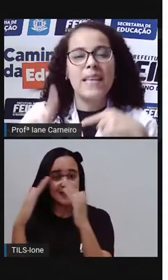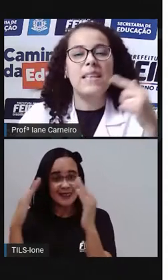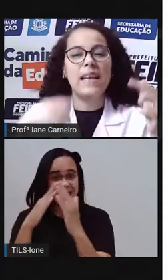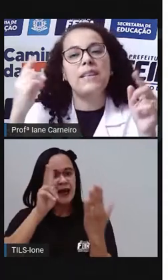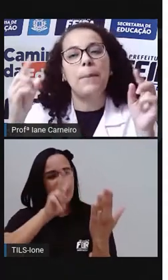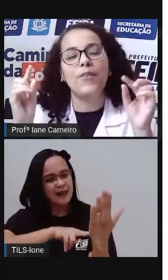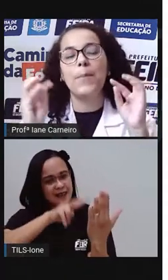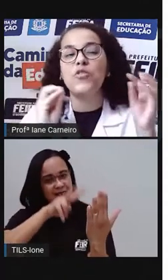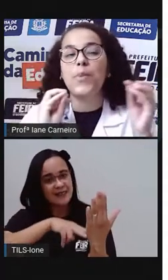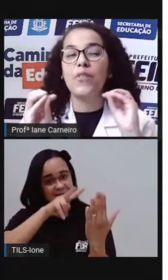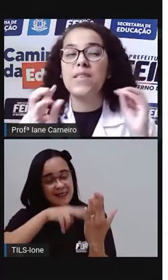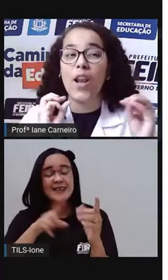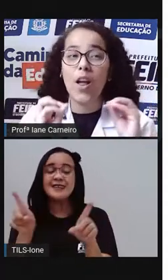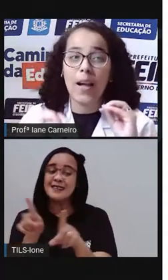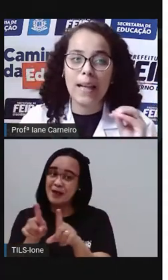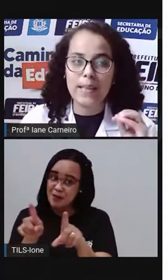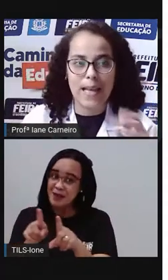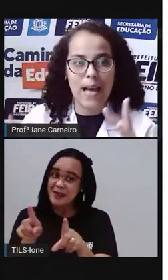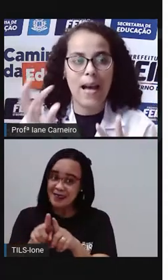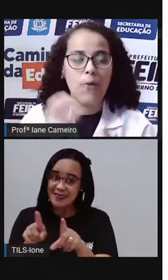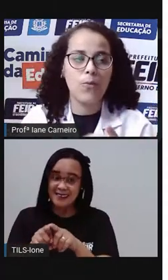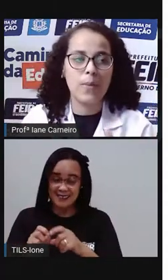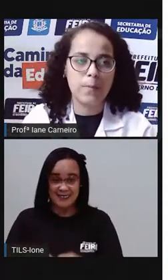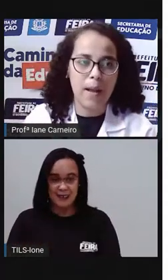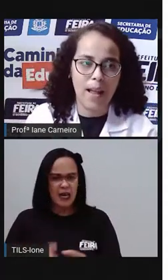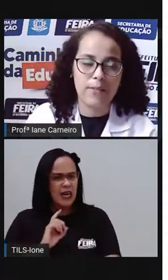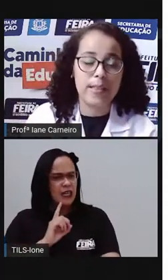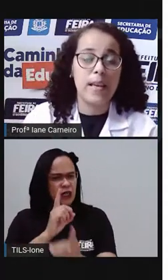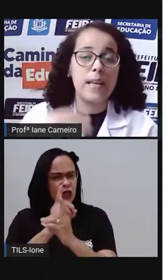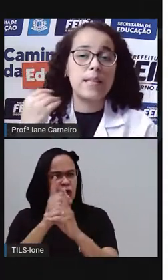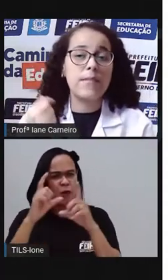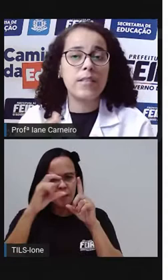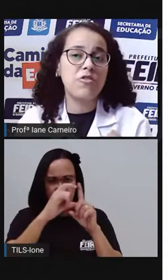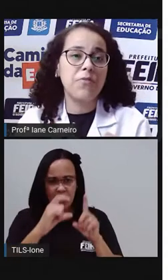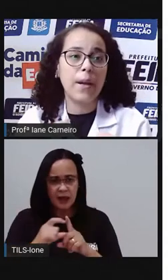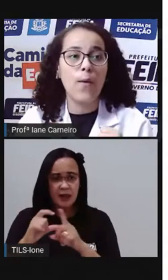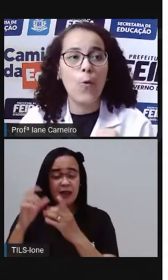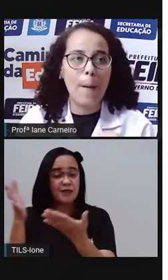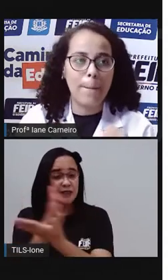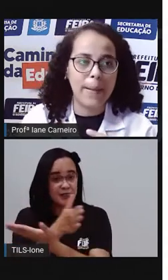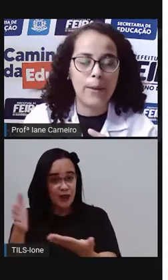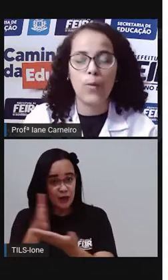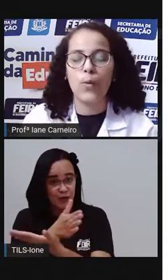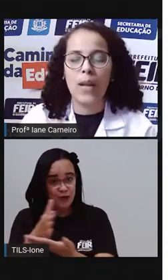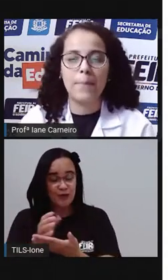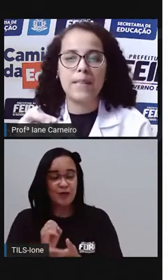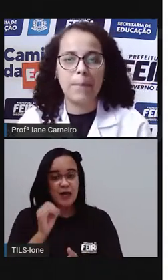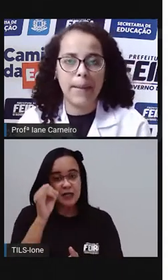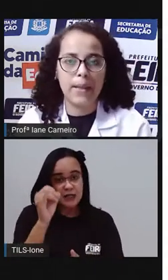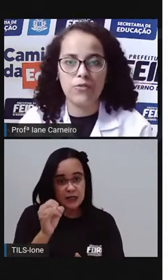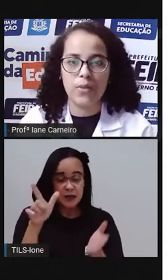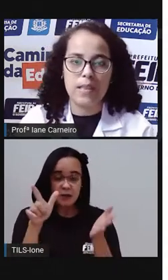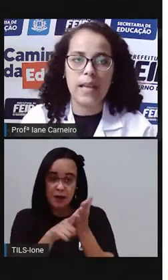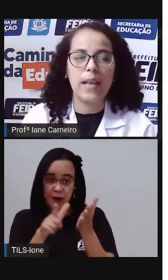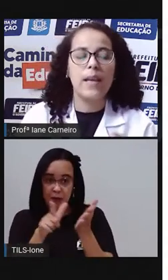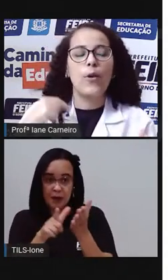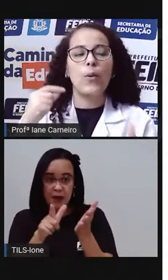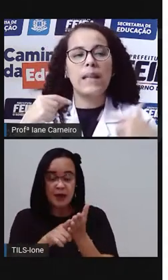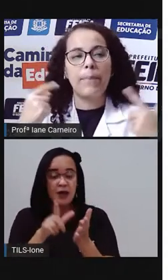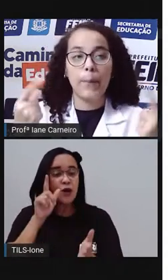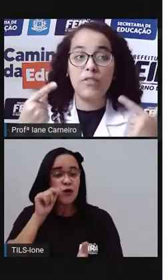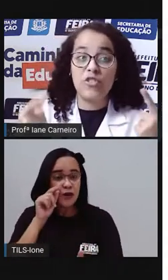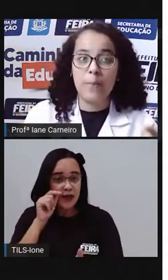e aí a prova vai pedir para você localizar algumas palavras. Se você tiver com papel, com lápis aí perto de você,